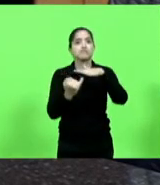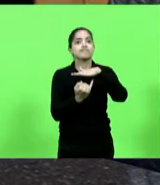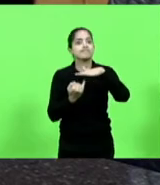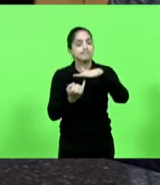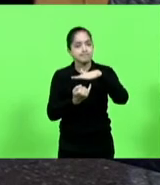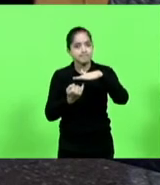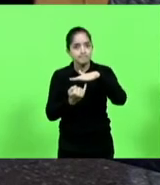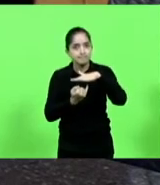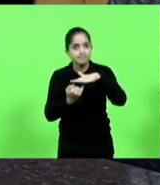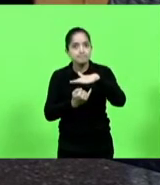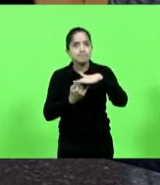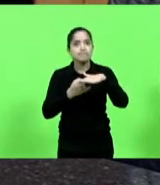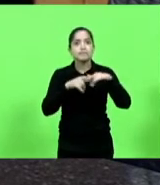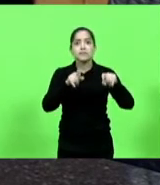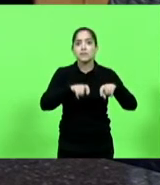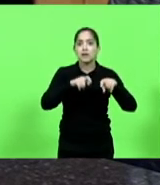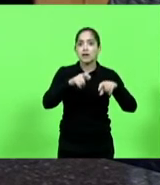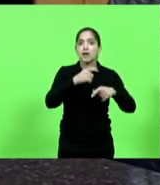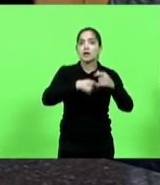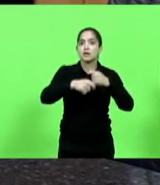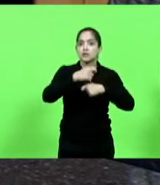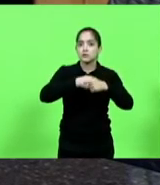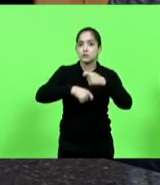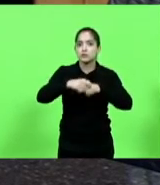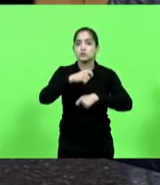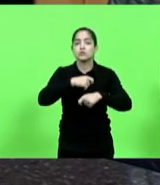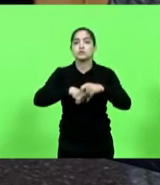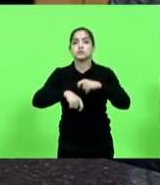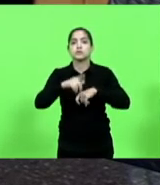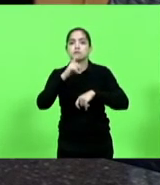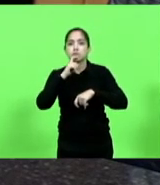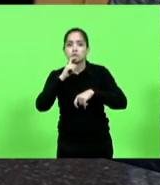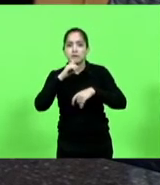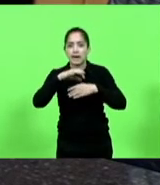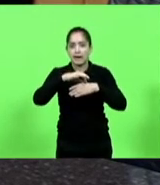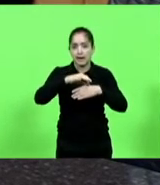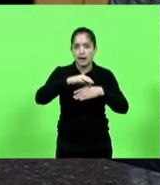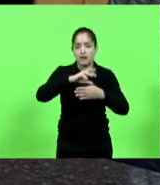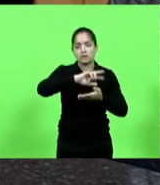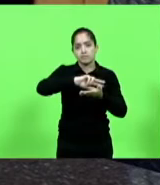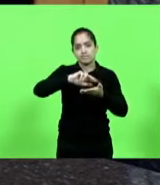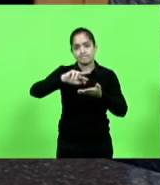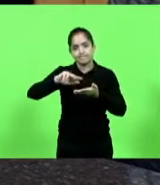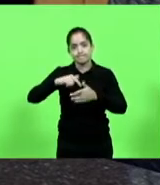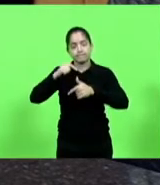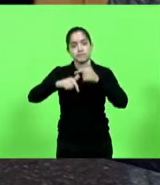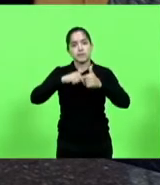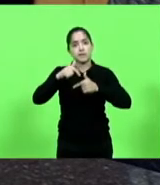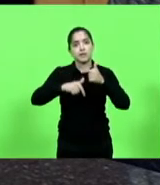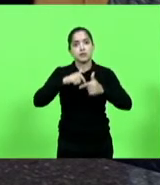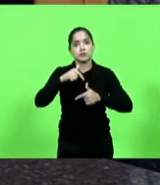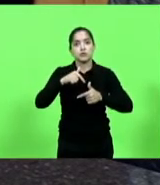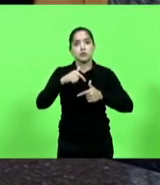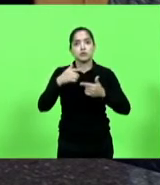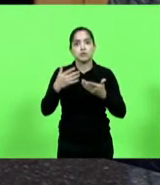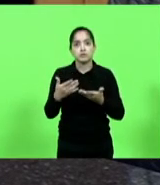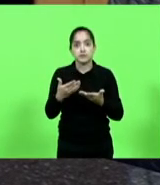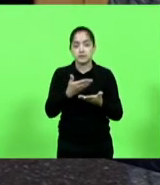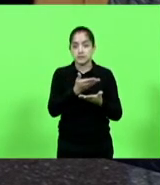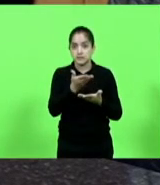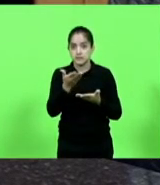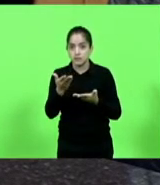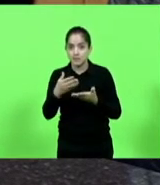exemplo os frigoríficos que também não paralisaram trabalhadores de maneira geral que estão aí